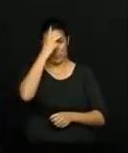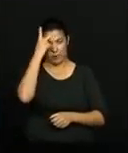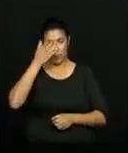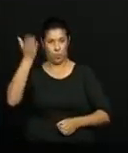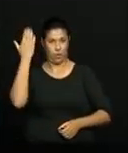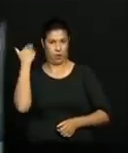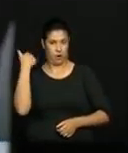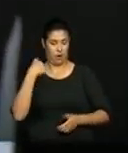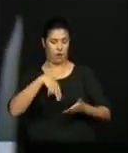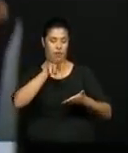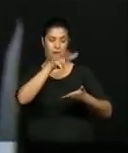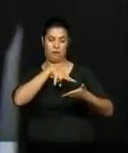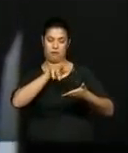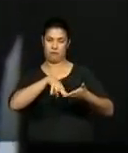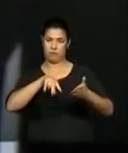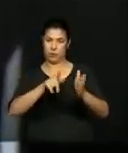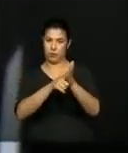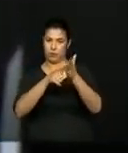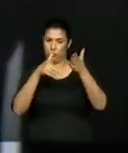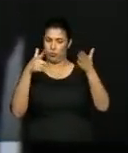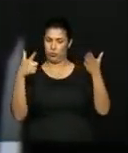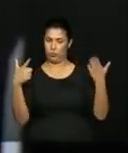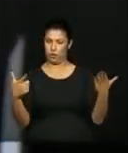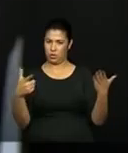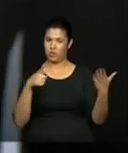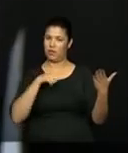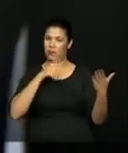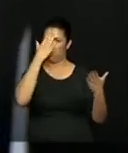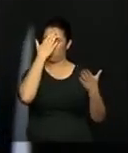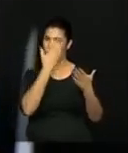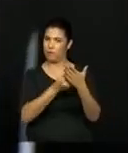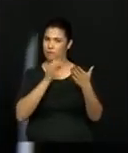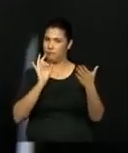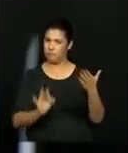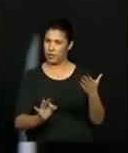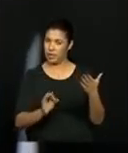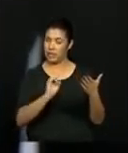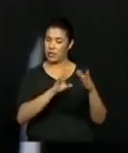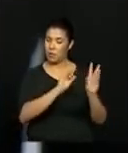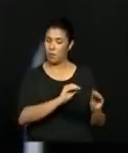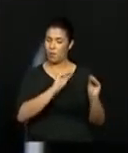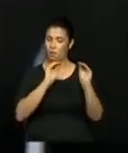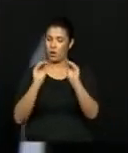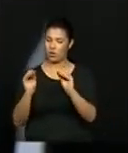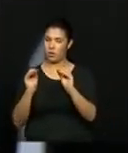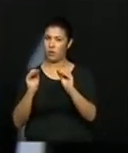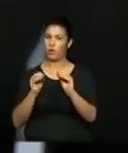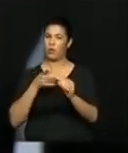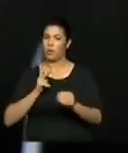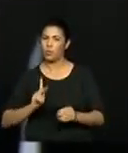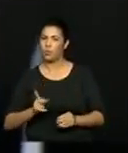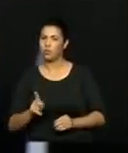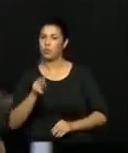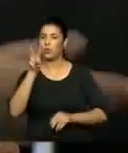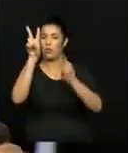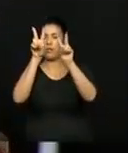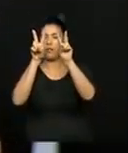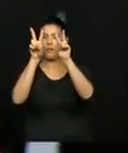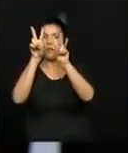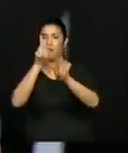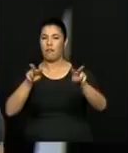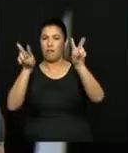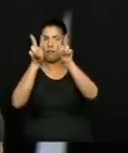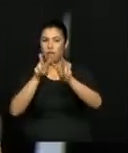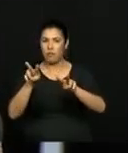jornais, que é o veículo que tem mais confiança, migraram para a internet, foram buscar, deixaram de ler o